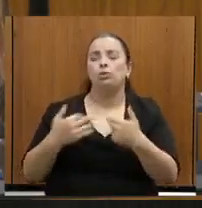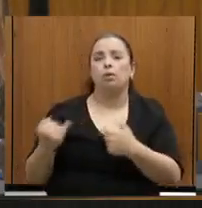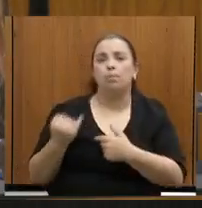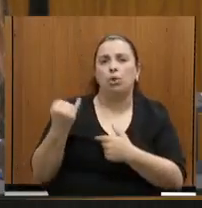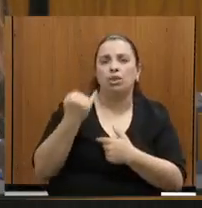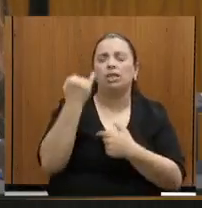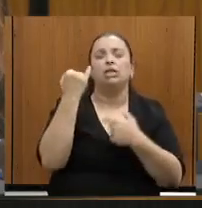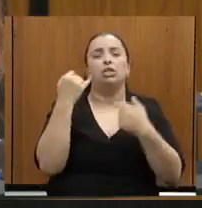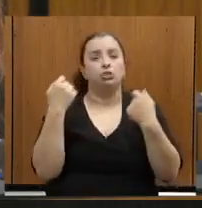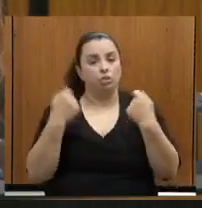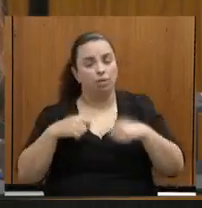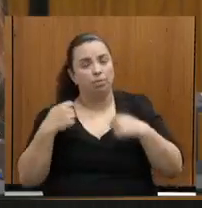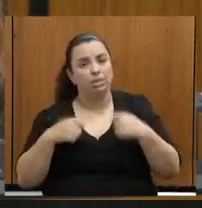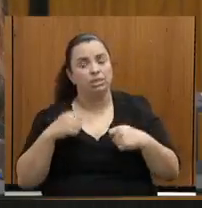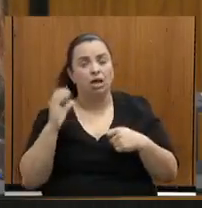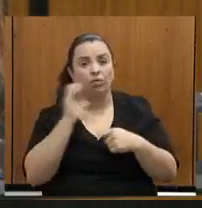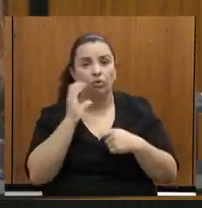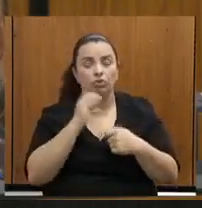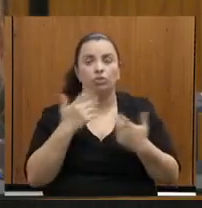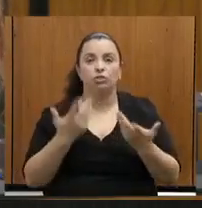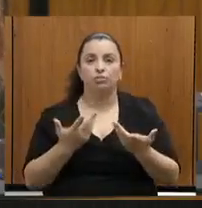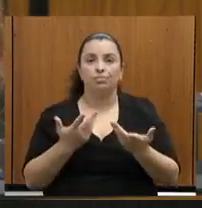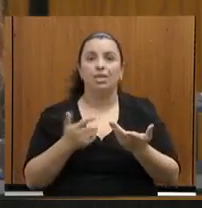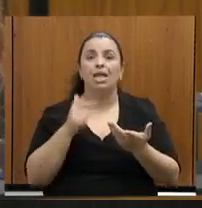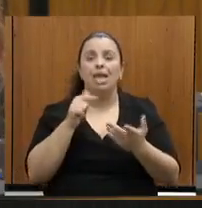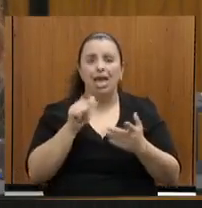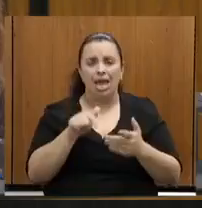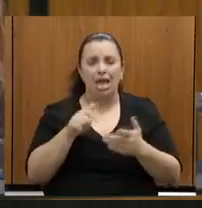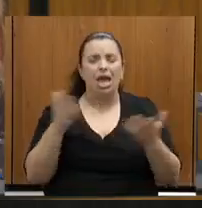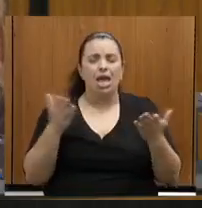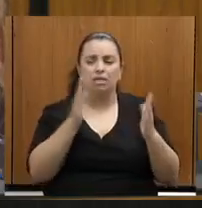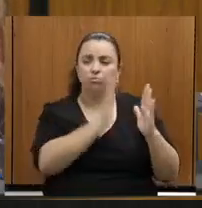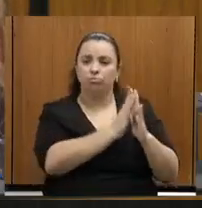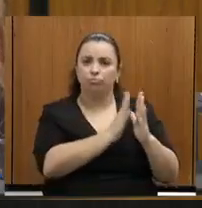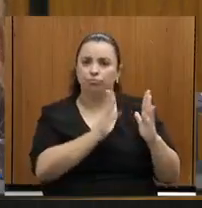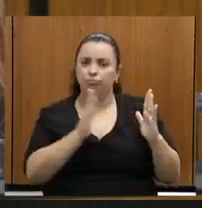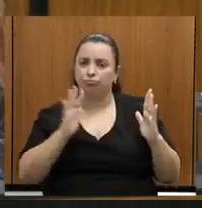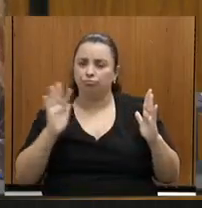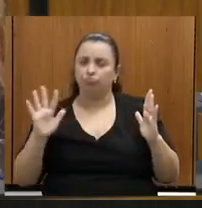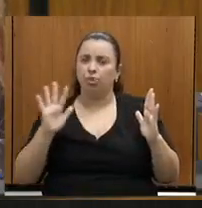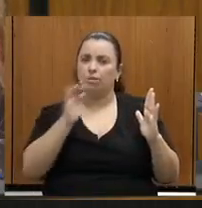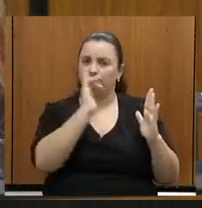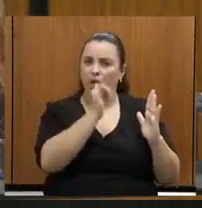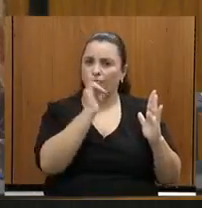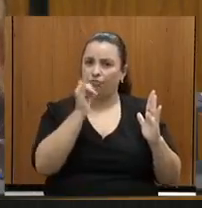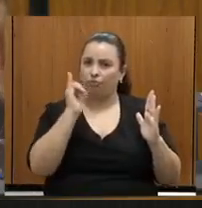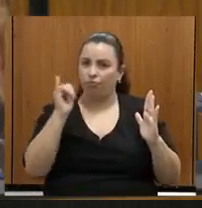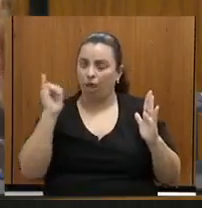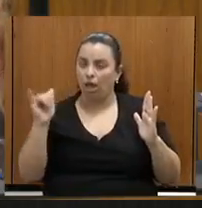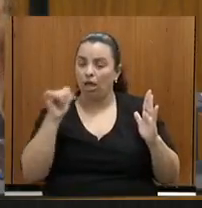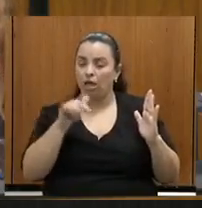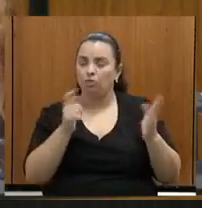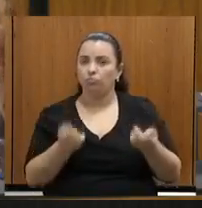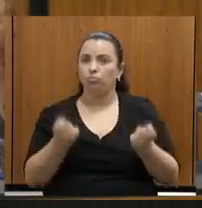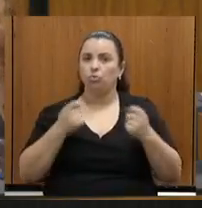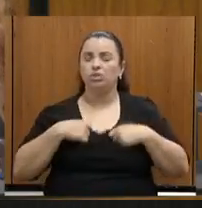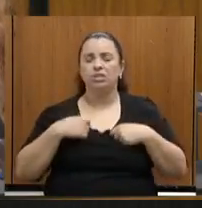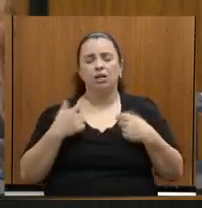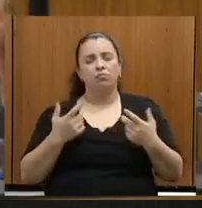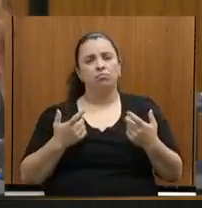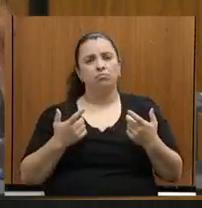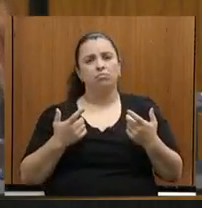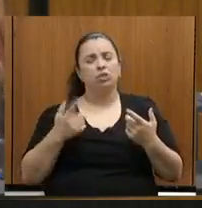Essa linha do tempo recente nos traz uma dificuldade em compreender